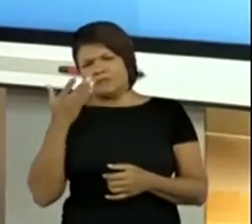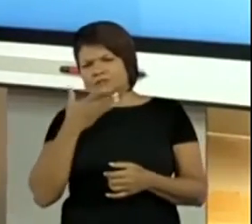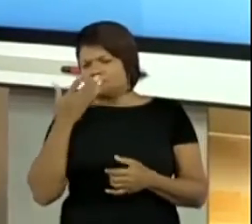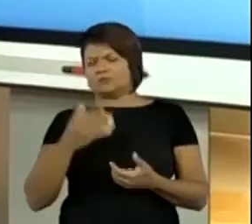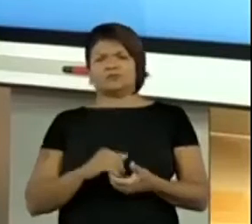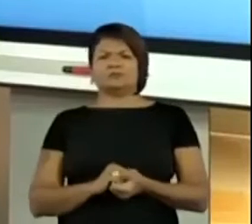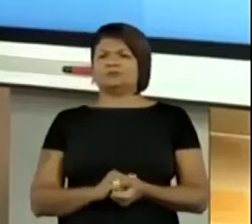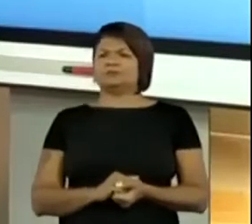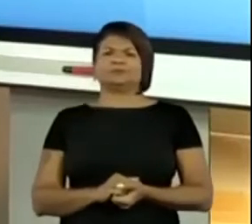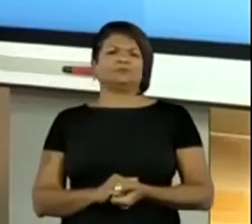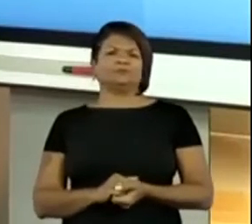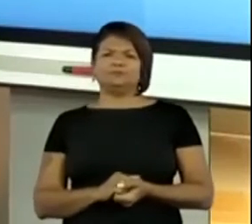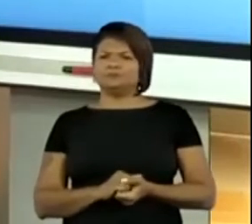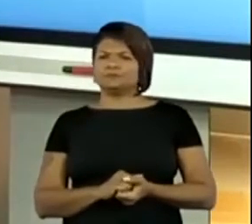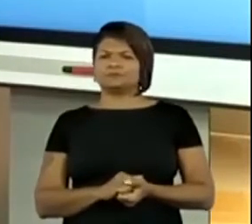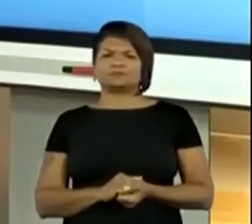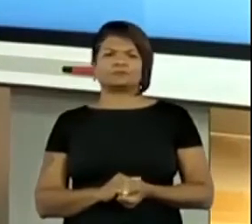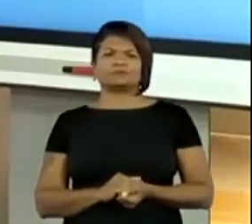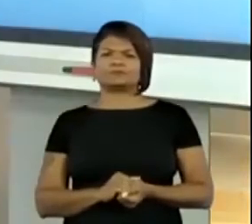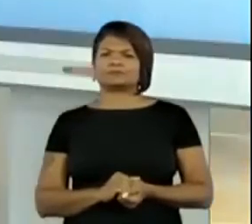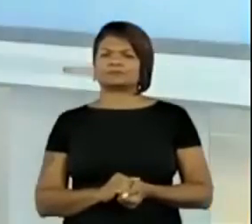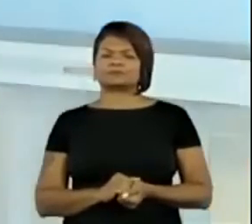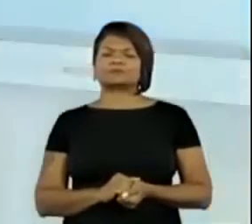fácil, tá? Vamos lá.